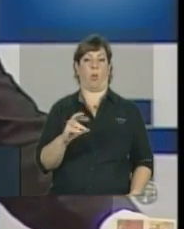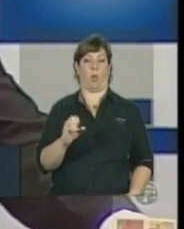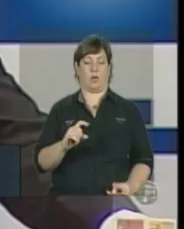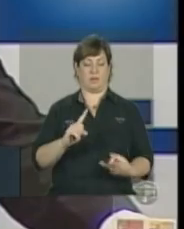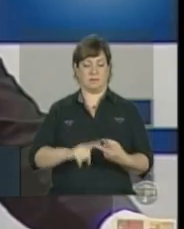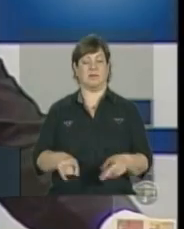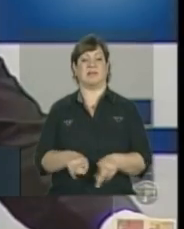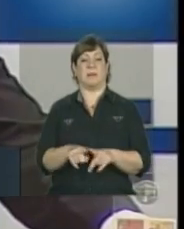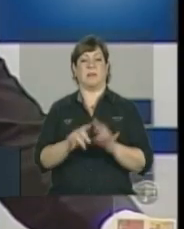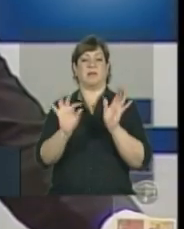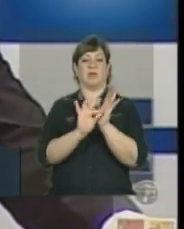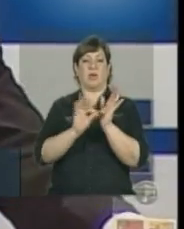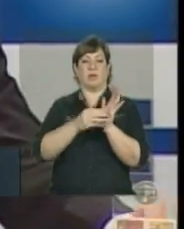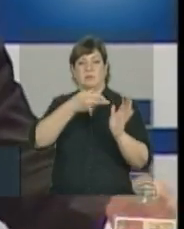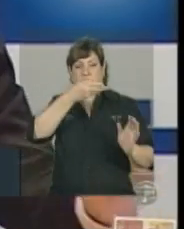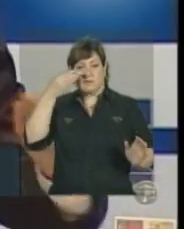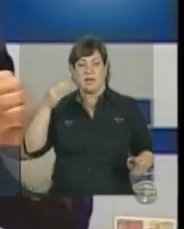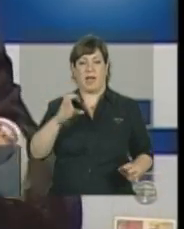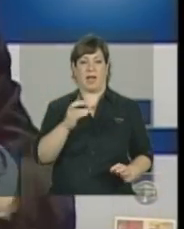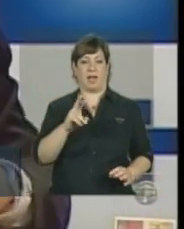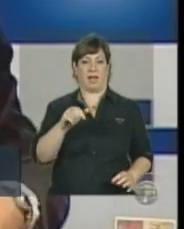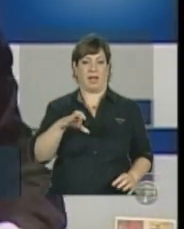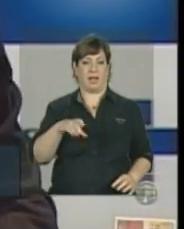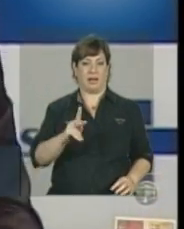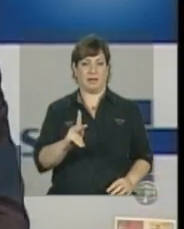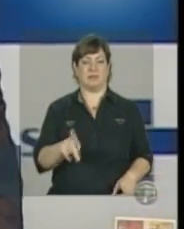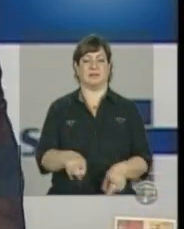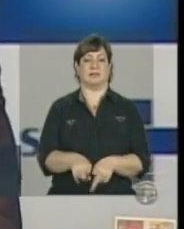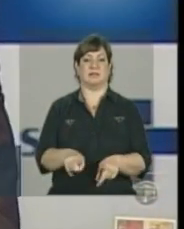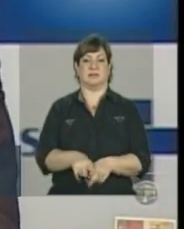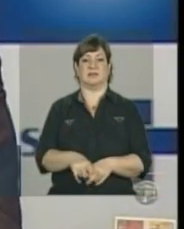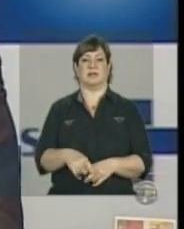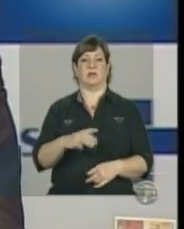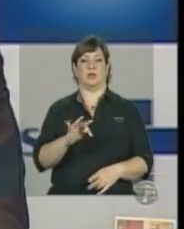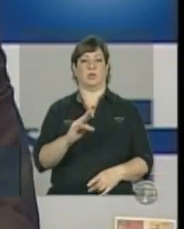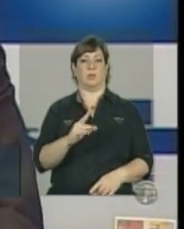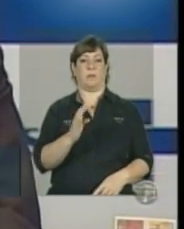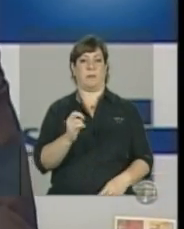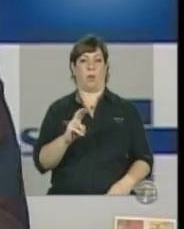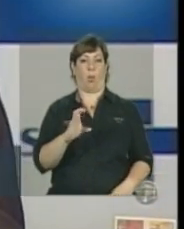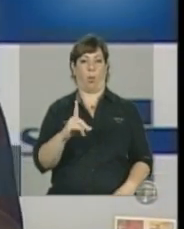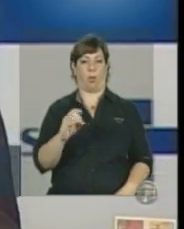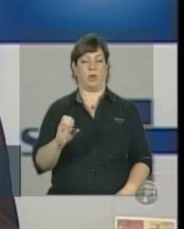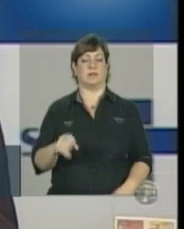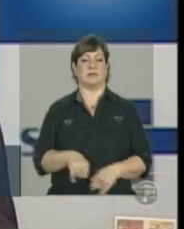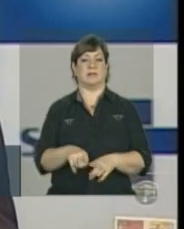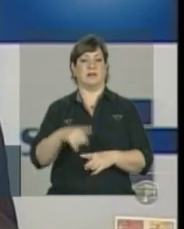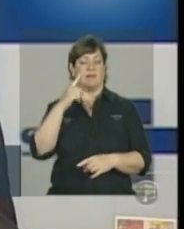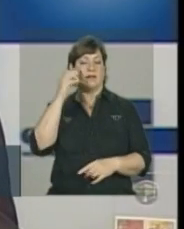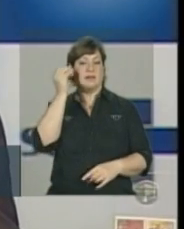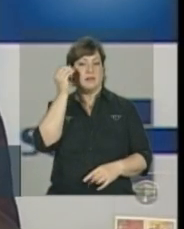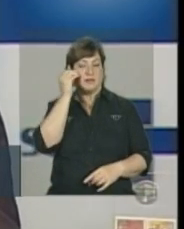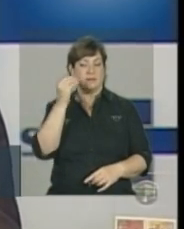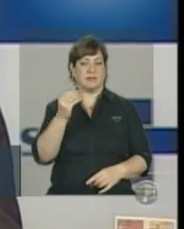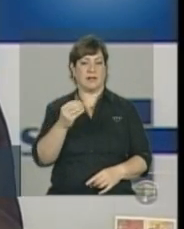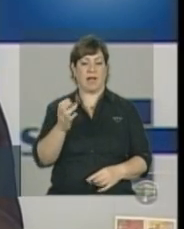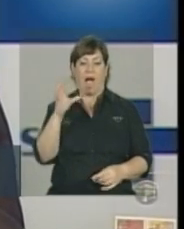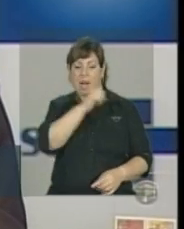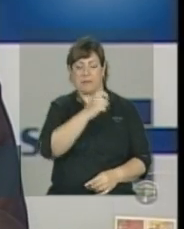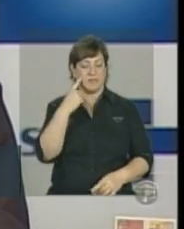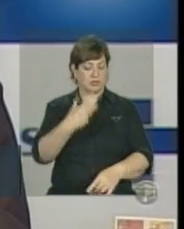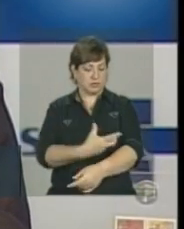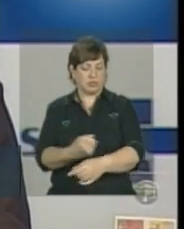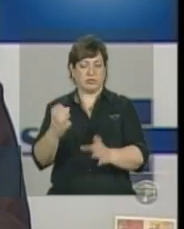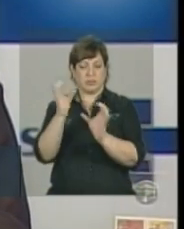química, crack e tuberculose. O acesso aos diagnósticos, teste rápido, diagnóstico rápido, estamos